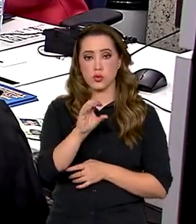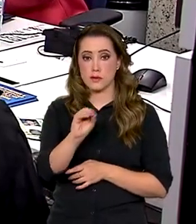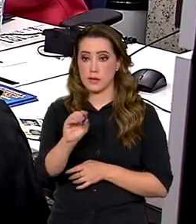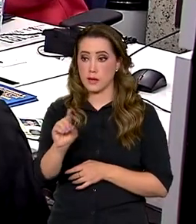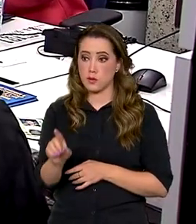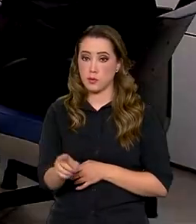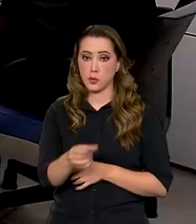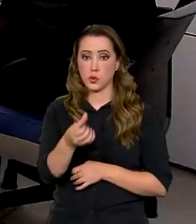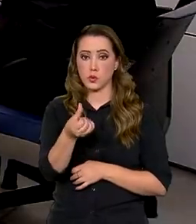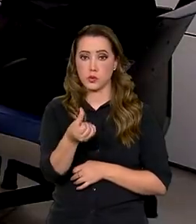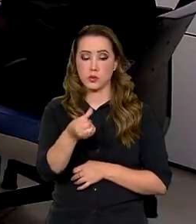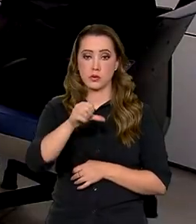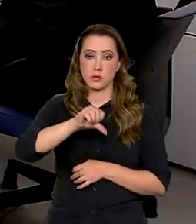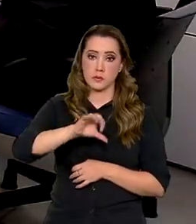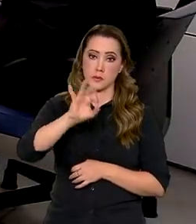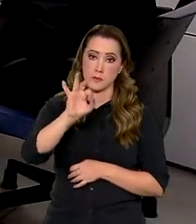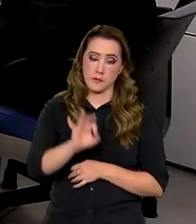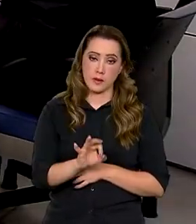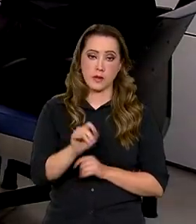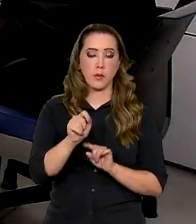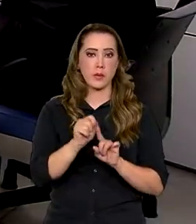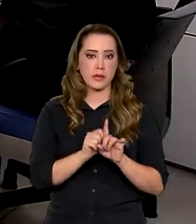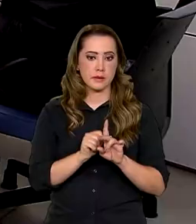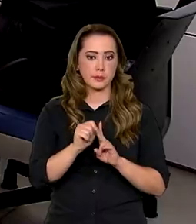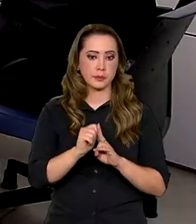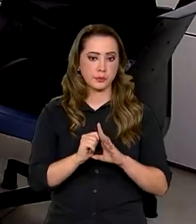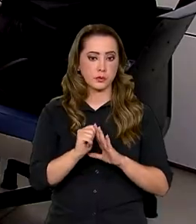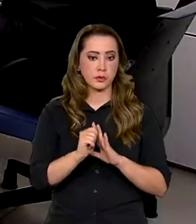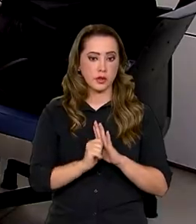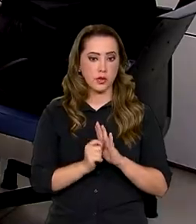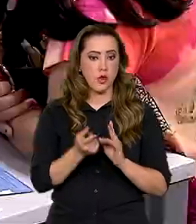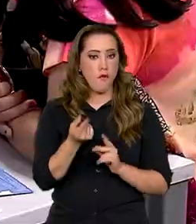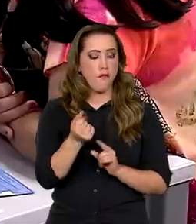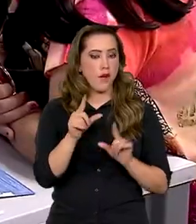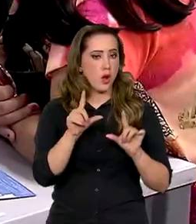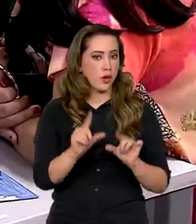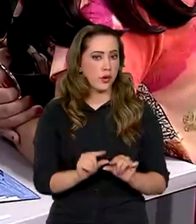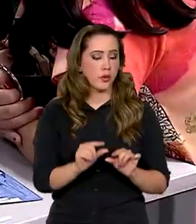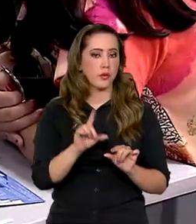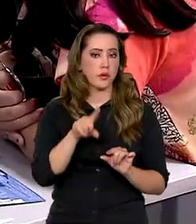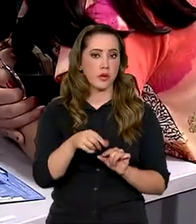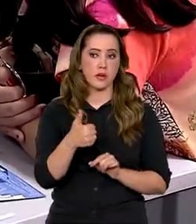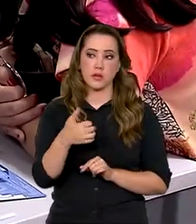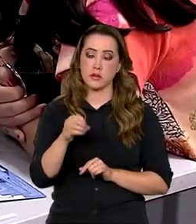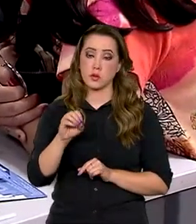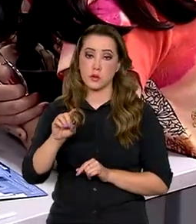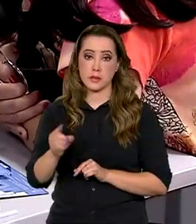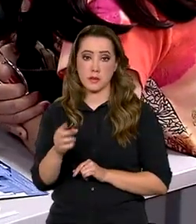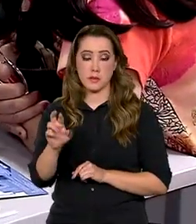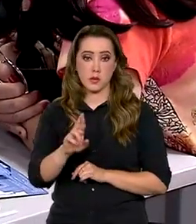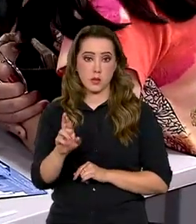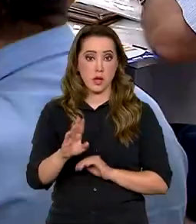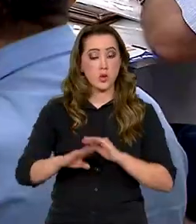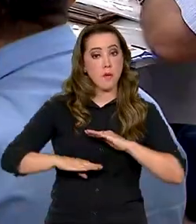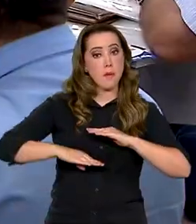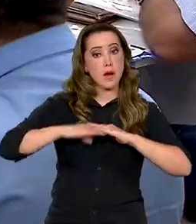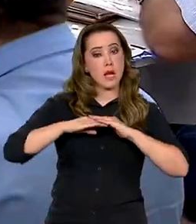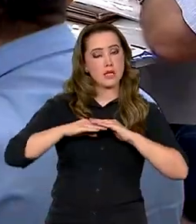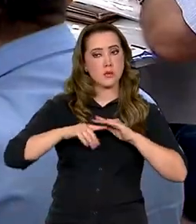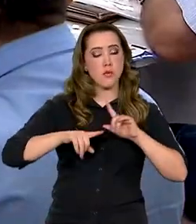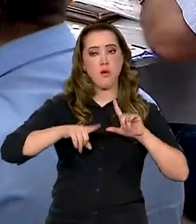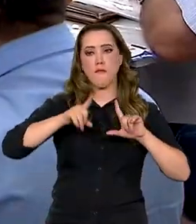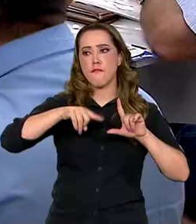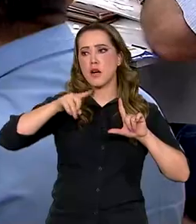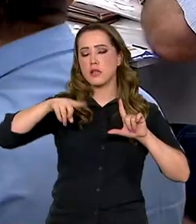,69% ao mês. O valor mínimo é de 100 mil reais. O máximo vai